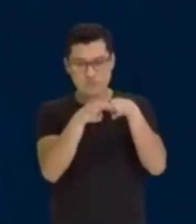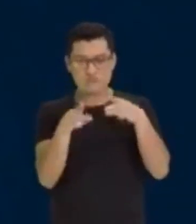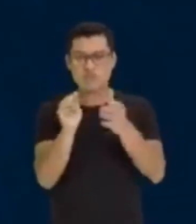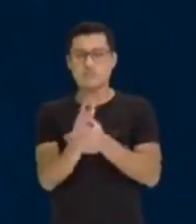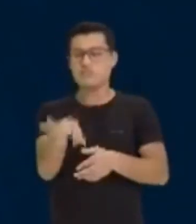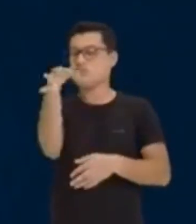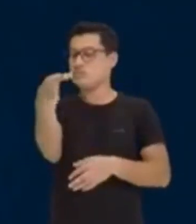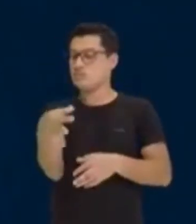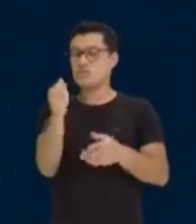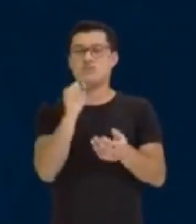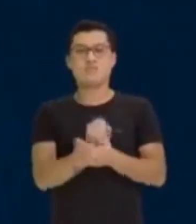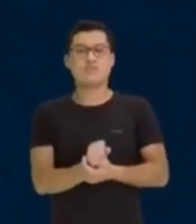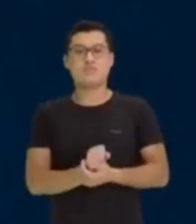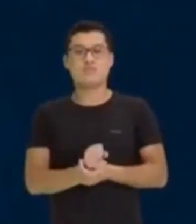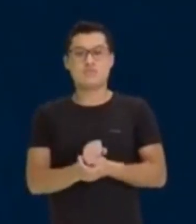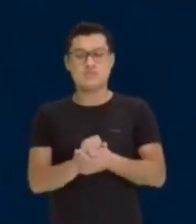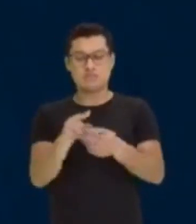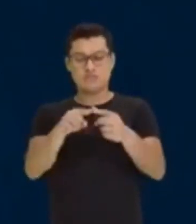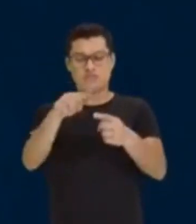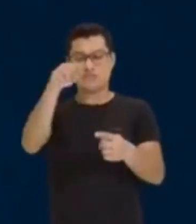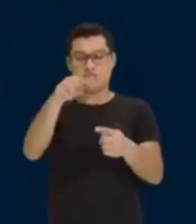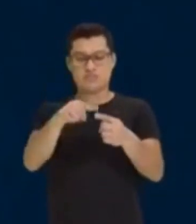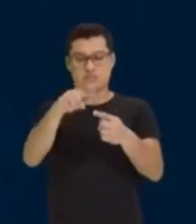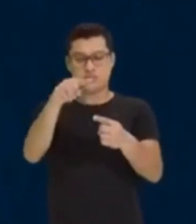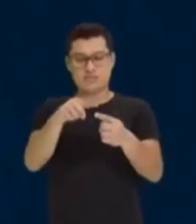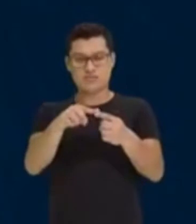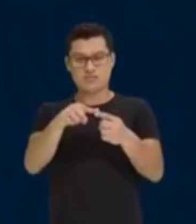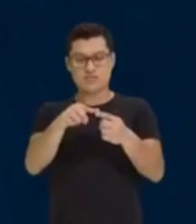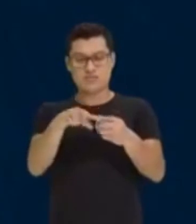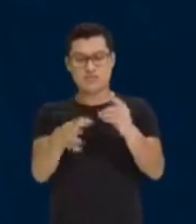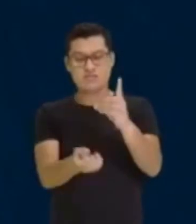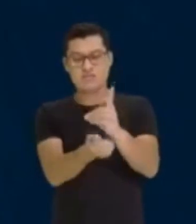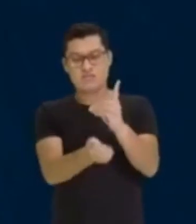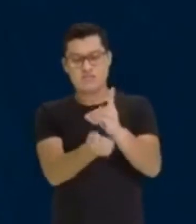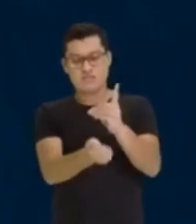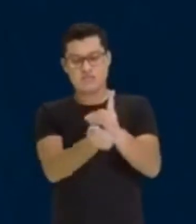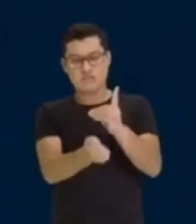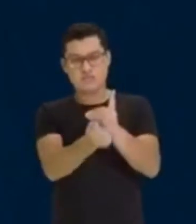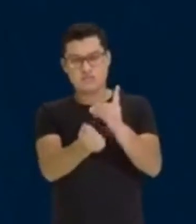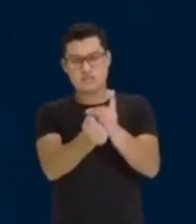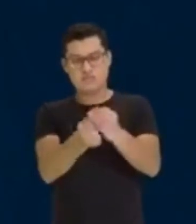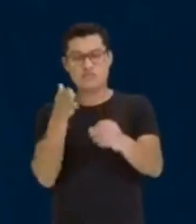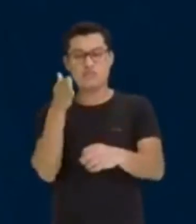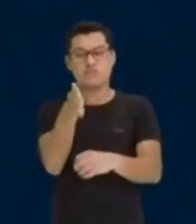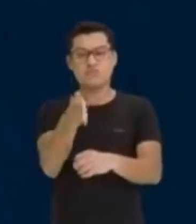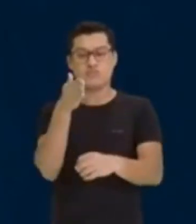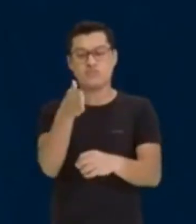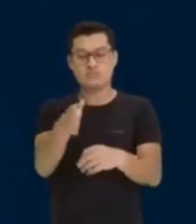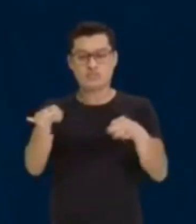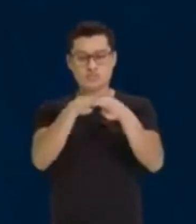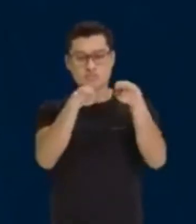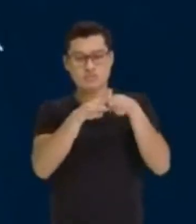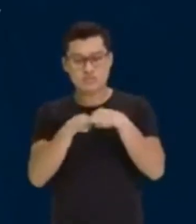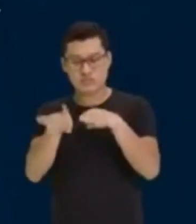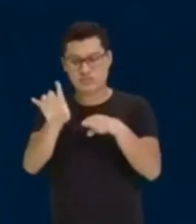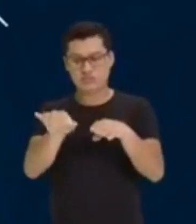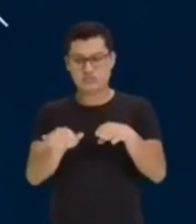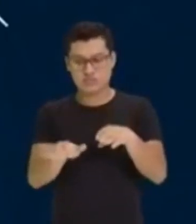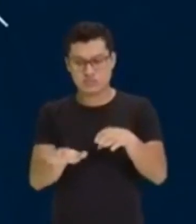Exatamente. Volume e densidade são grandezas diretamente proporcional. Diminuiu o volume,